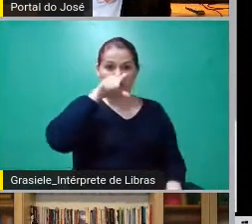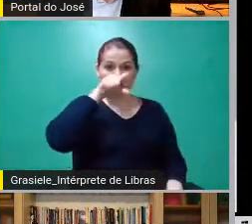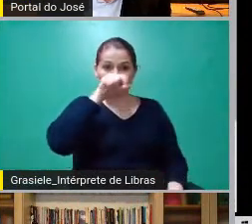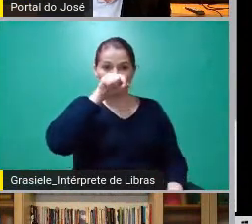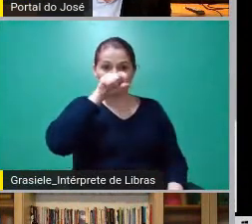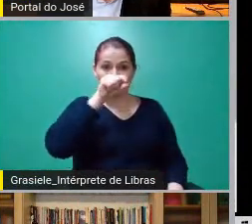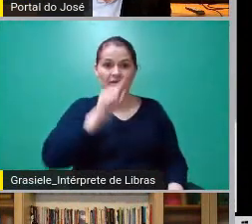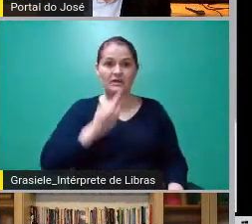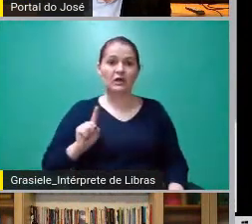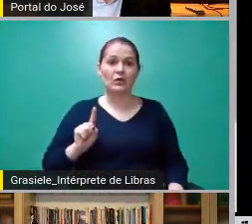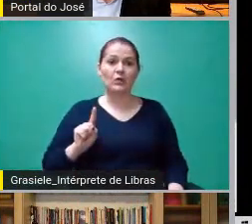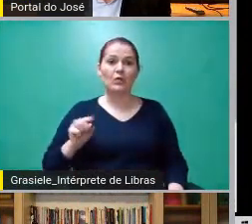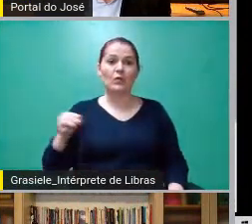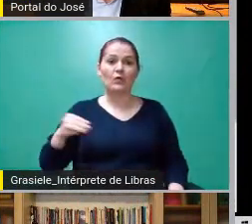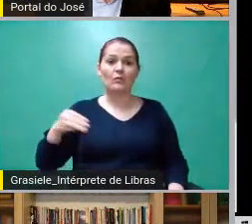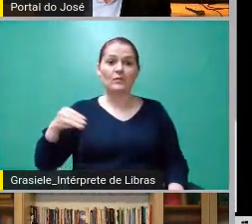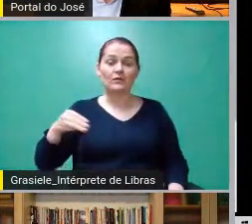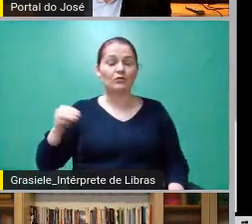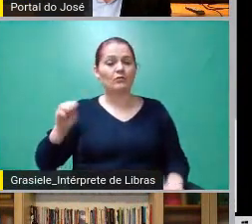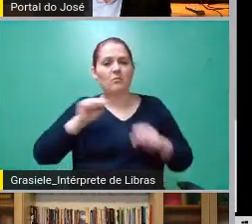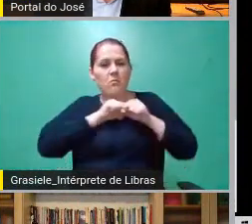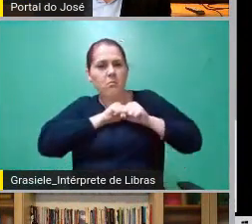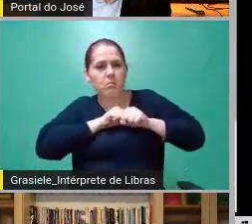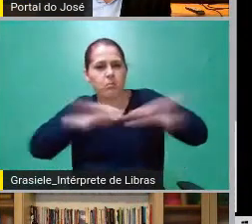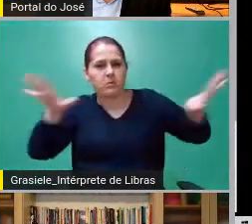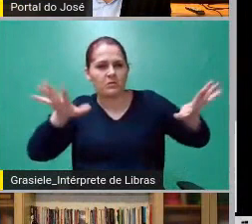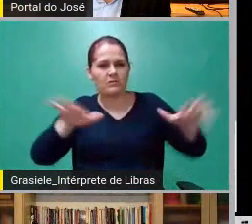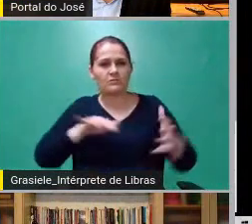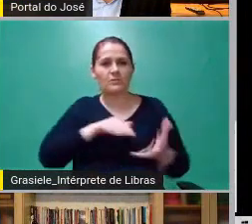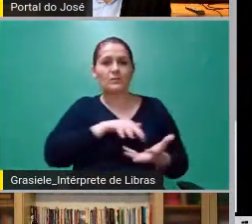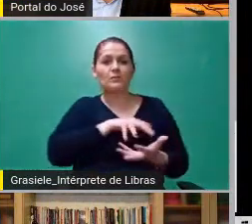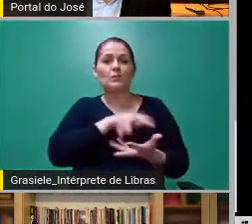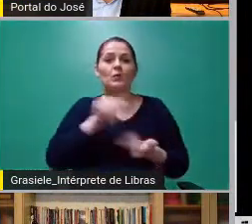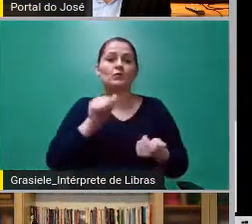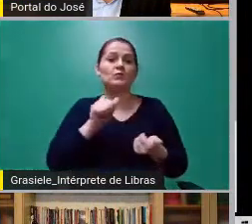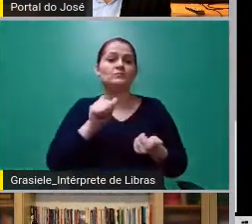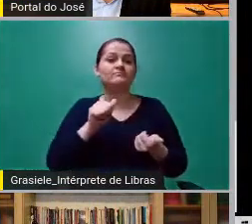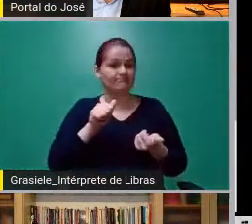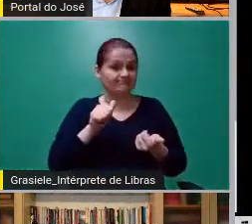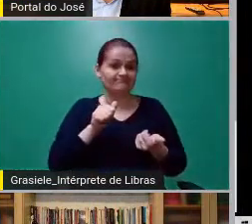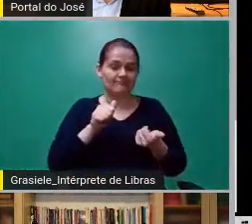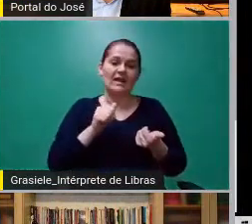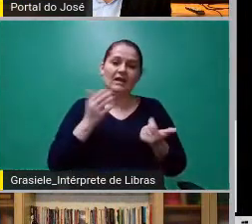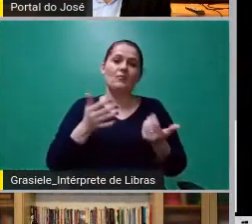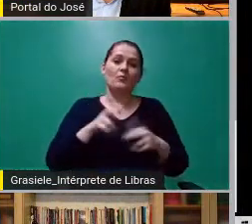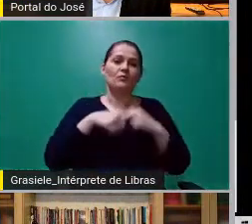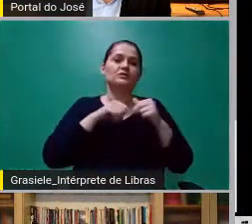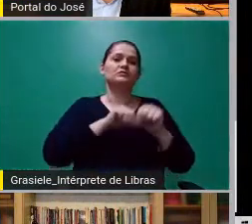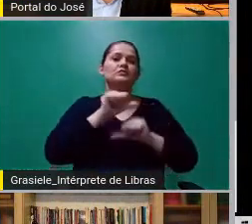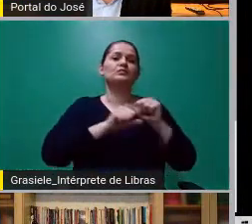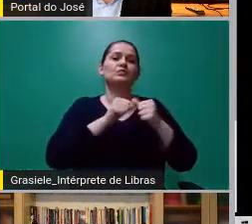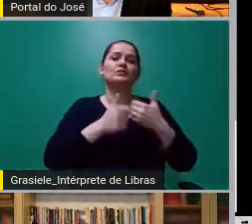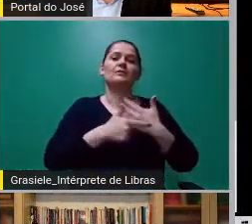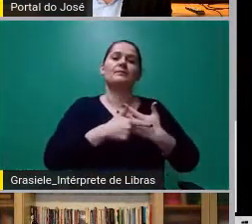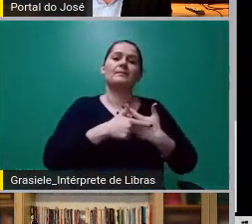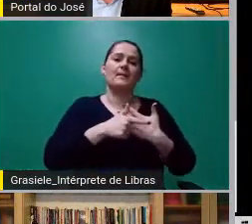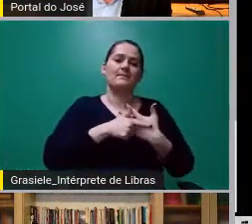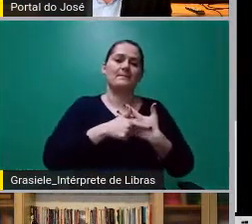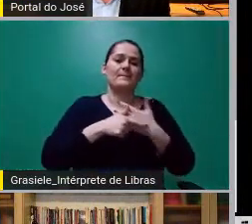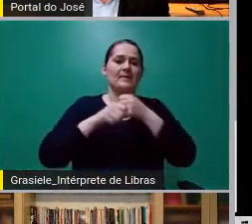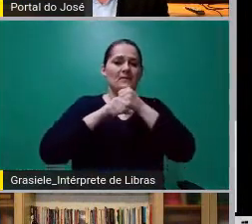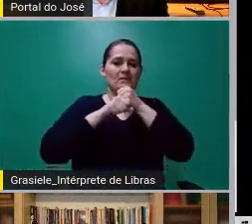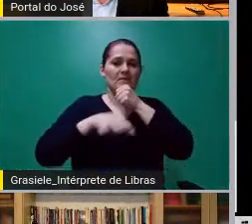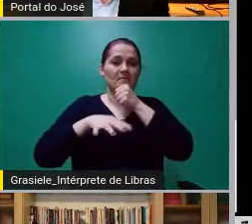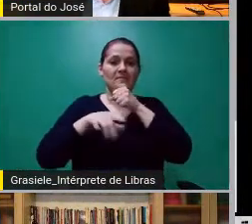seguinte, isso está no mundo. Isso provocou uma mudança profunda, não só no papel da imprensa, mas também na possibilidade, no alcance da